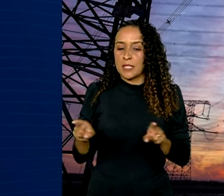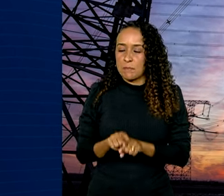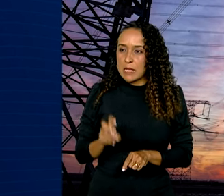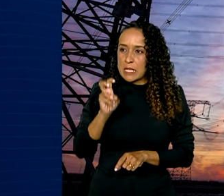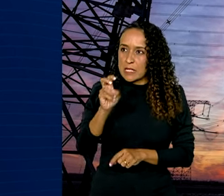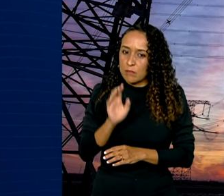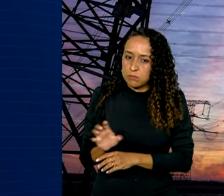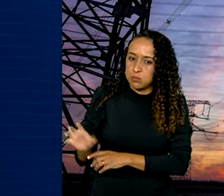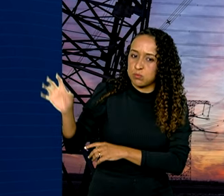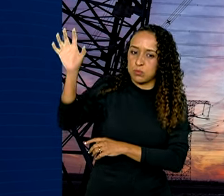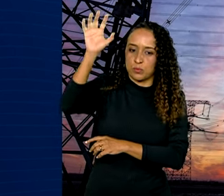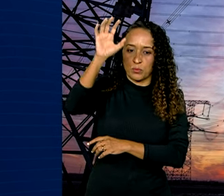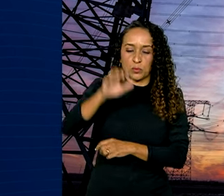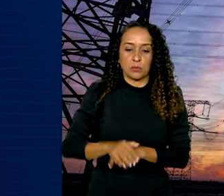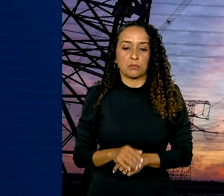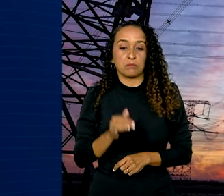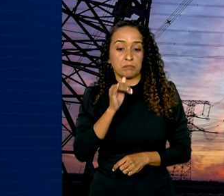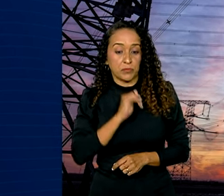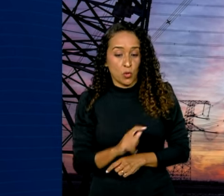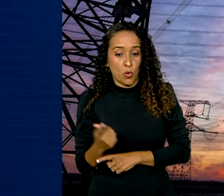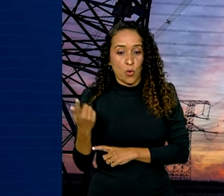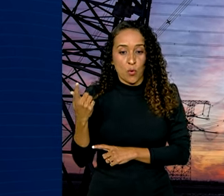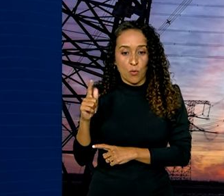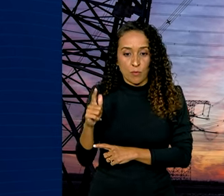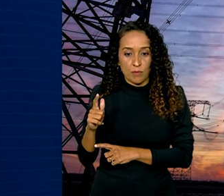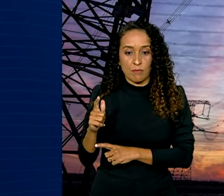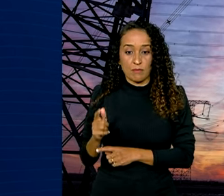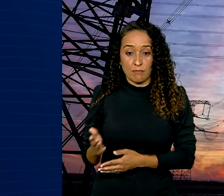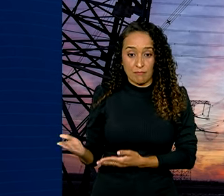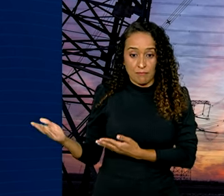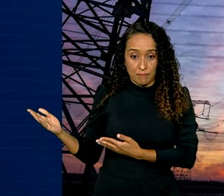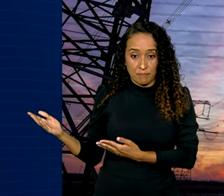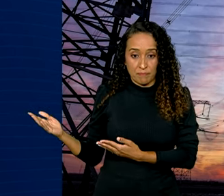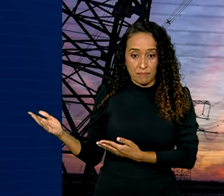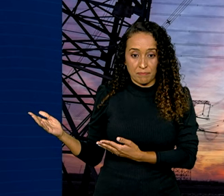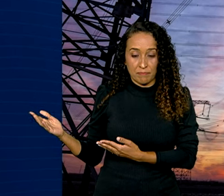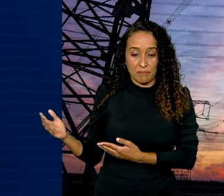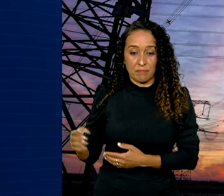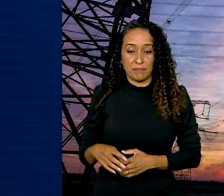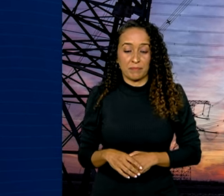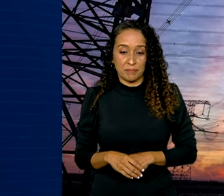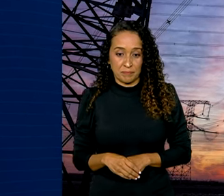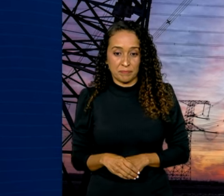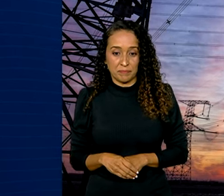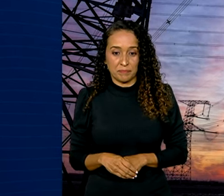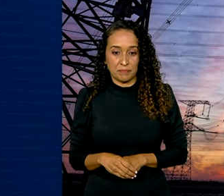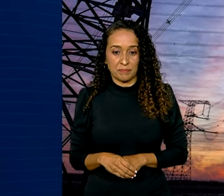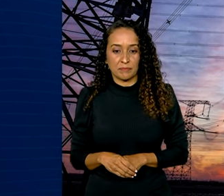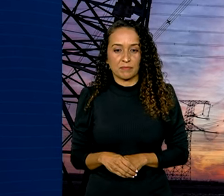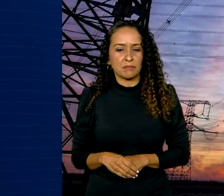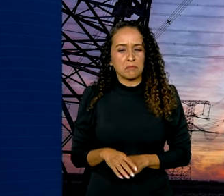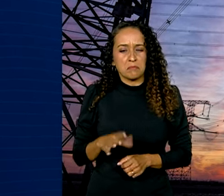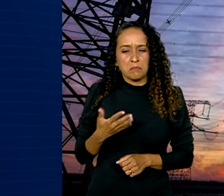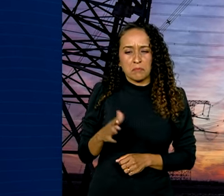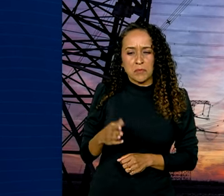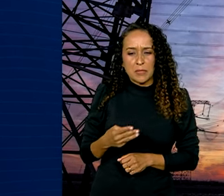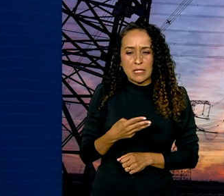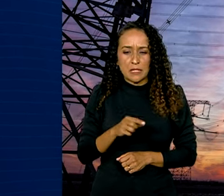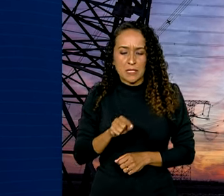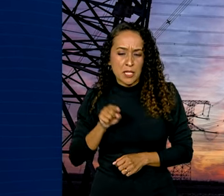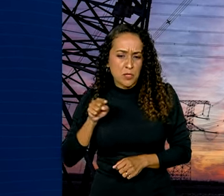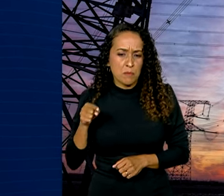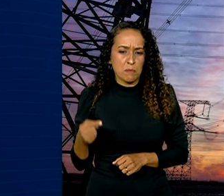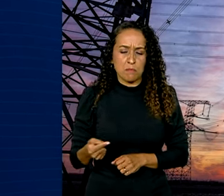por cinco estados, com uma potência de 9.840 megawatts. Cerca de 37